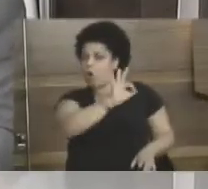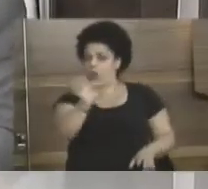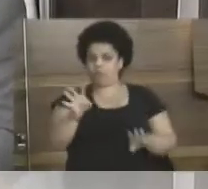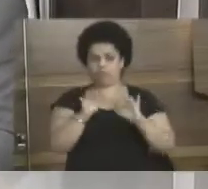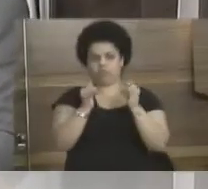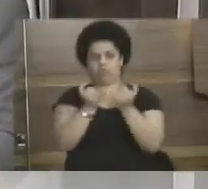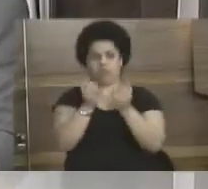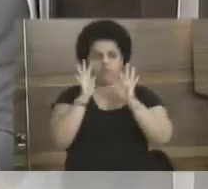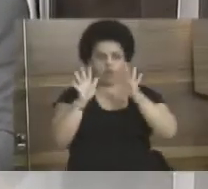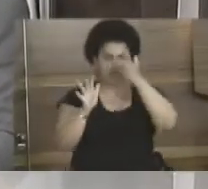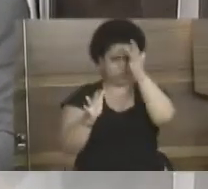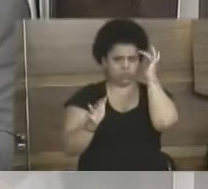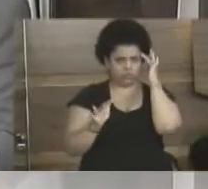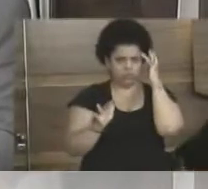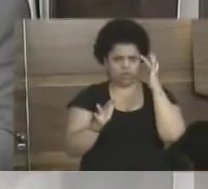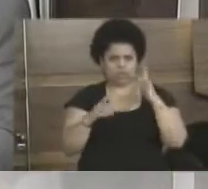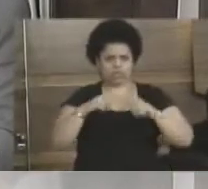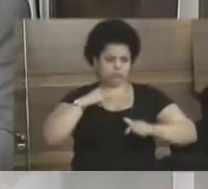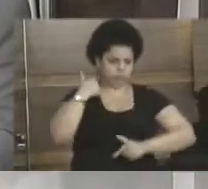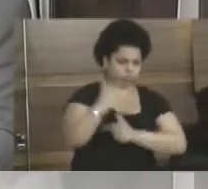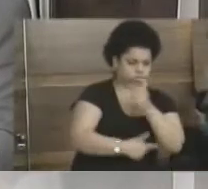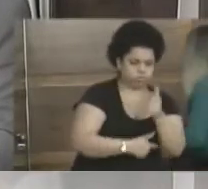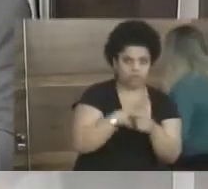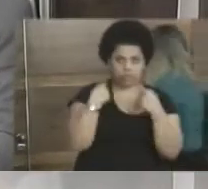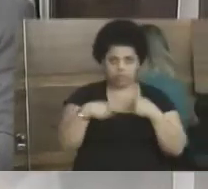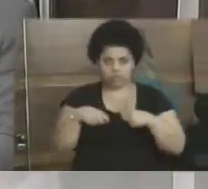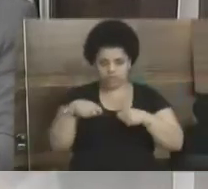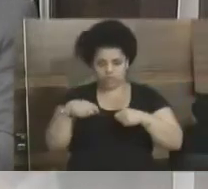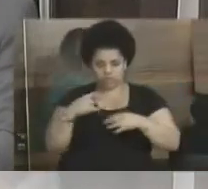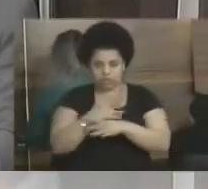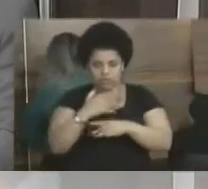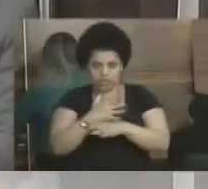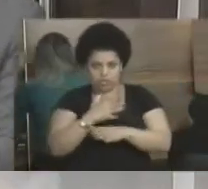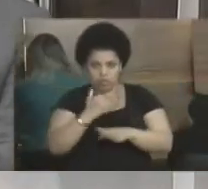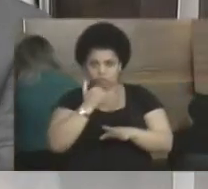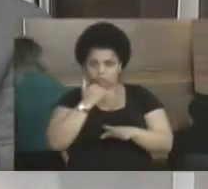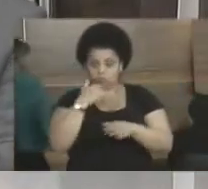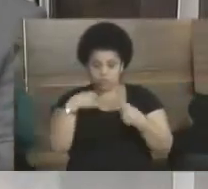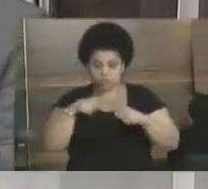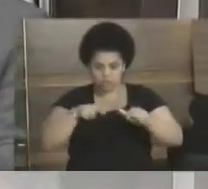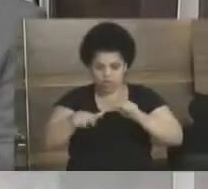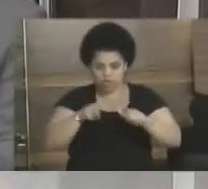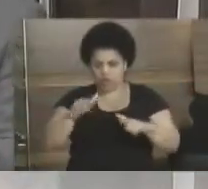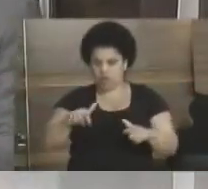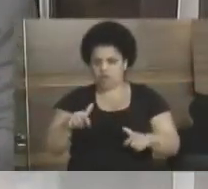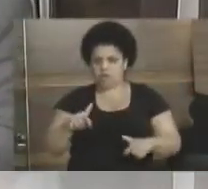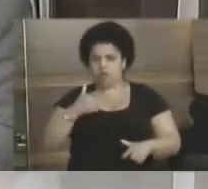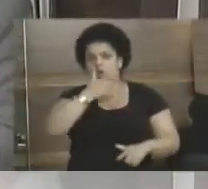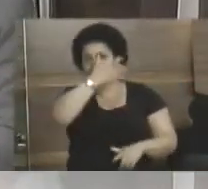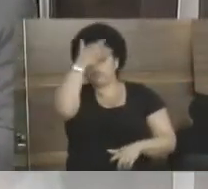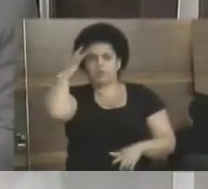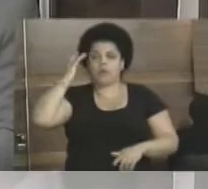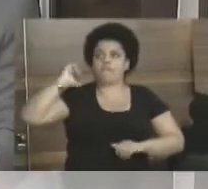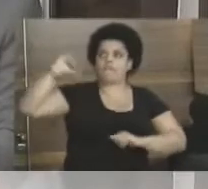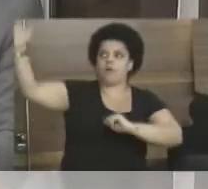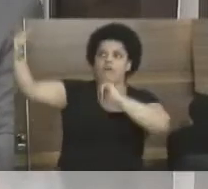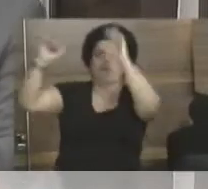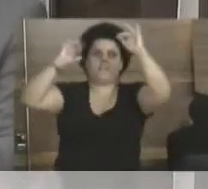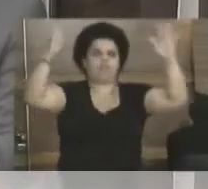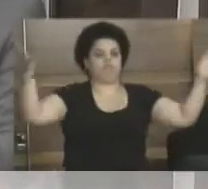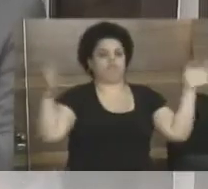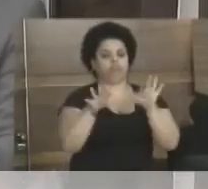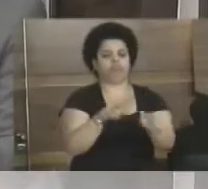Para o peão, chão de fábrica, para aquele que precisa de um emprego aqui da nossa cidade, está horrível. São ônibus e mais ônibus que vêm de fora, e essa história de ficar falando